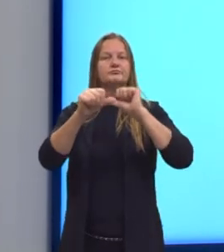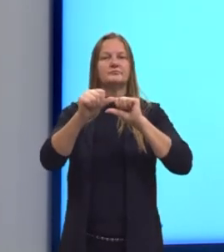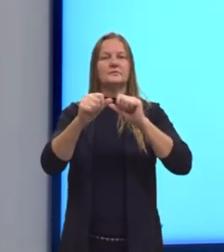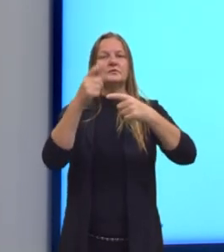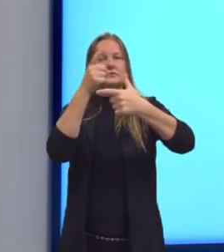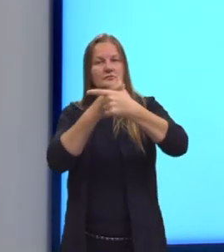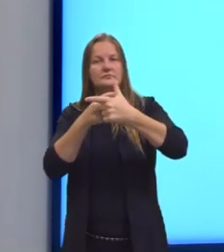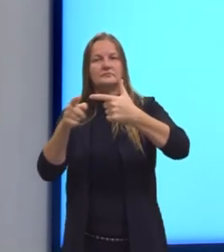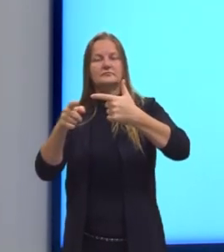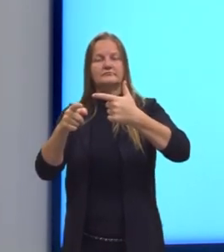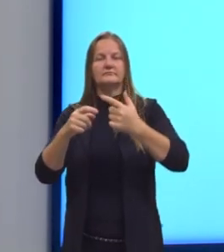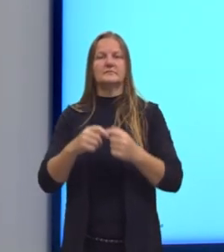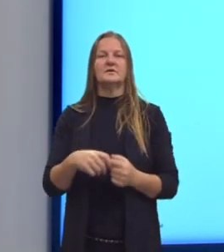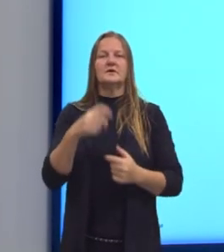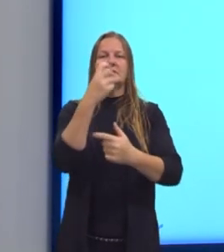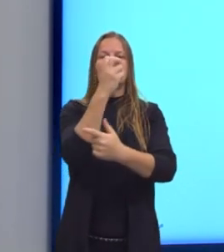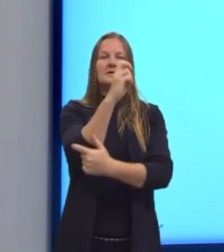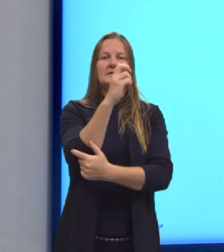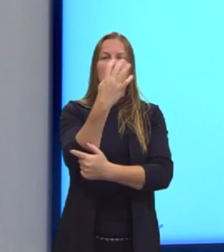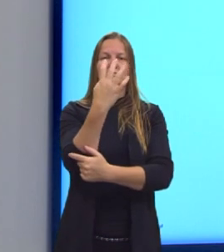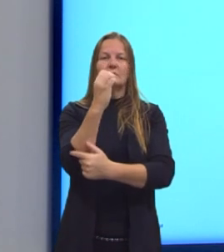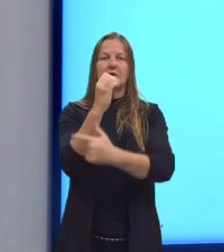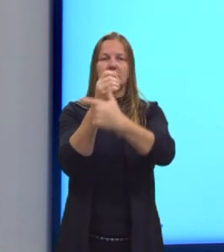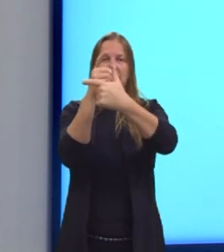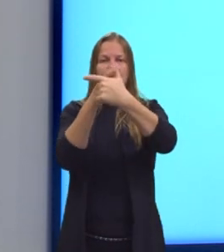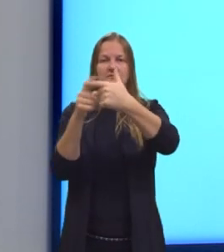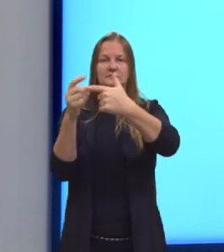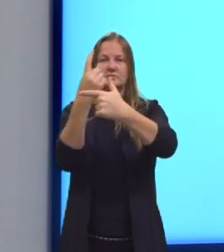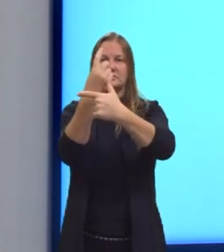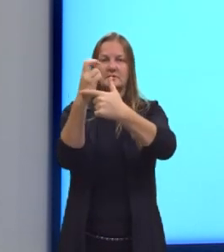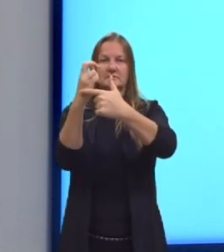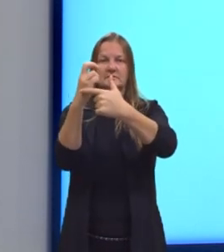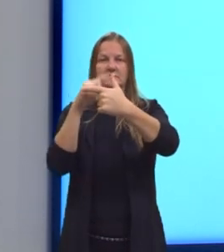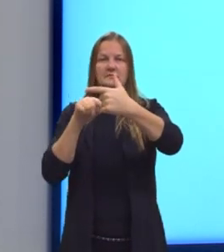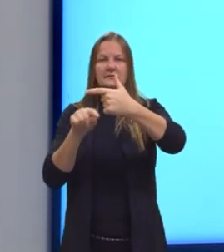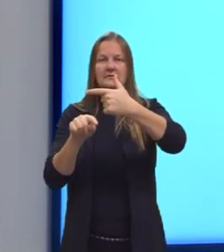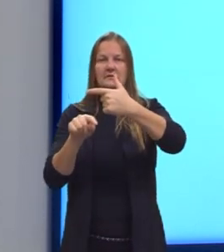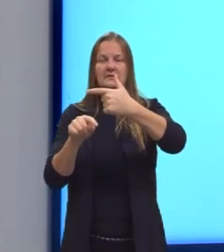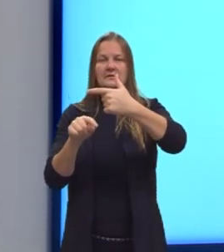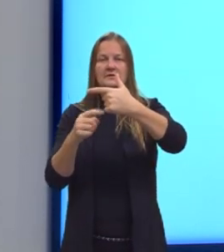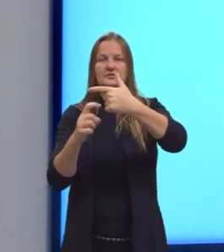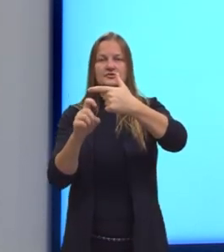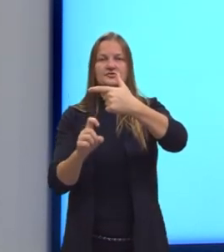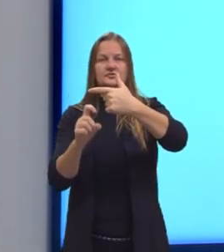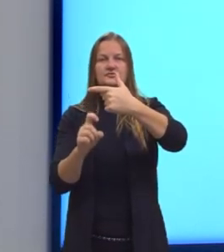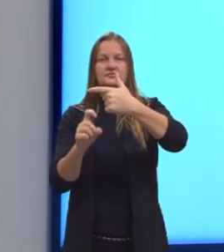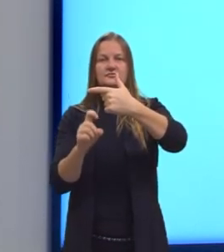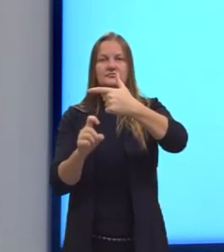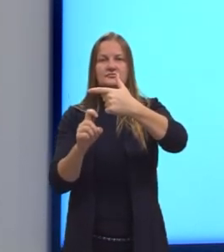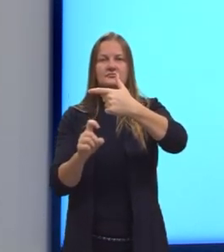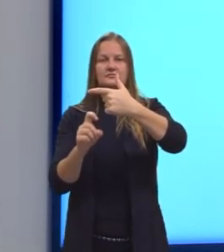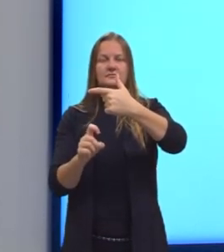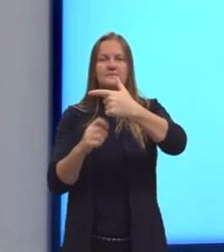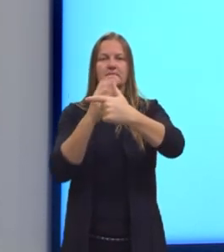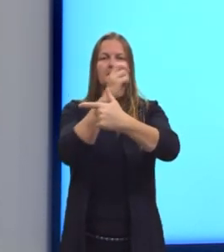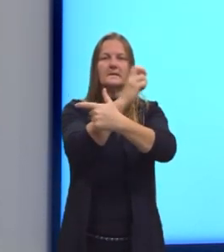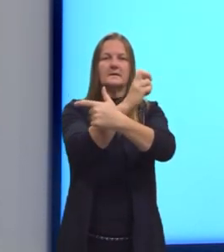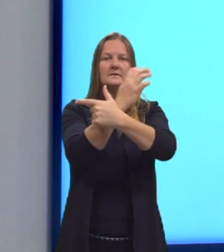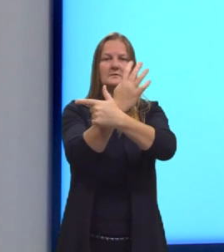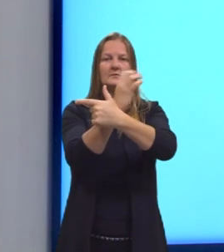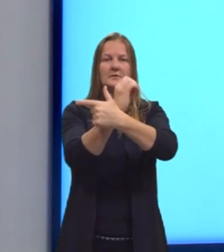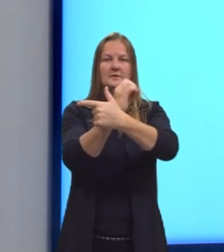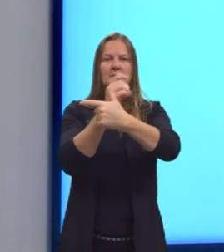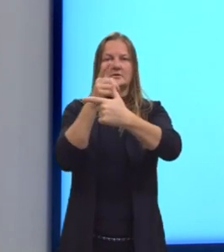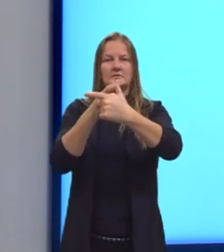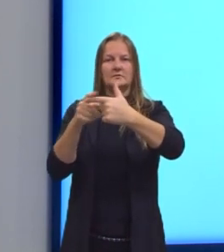Portanto, 540 dividido por 15 é igual a x. 540 dividido